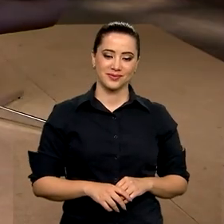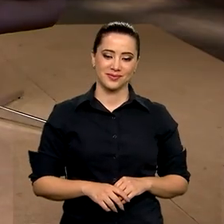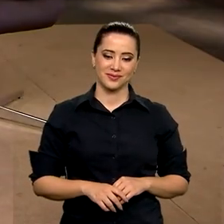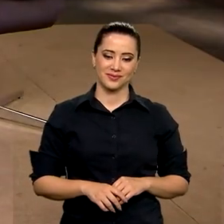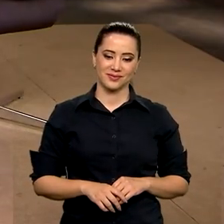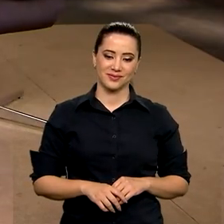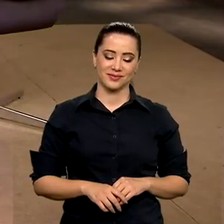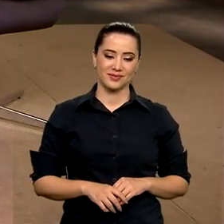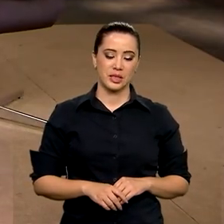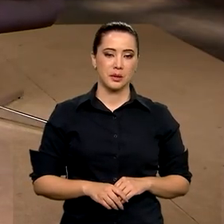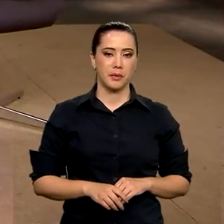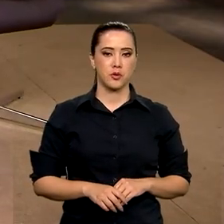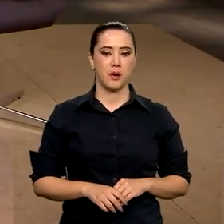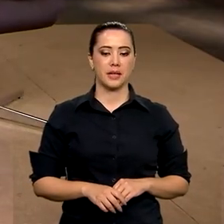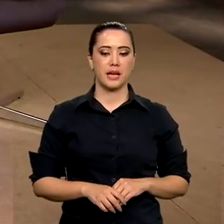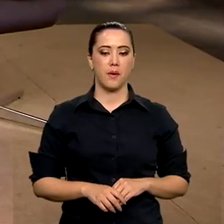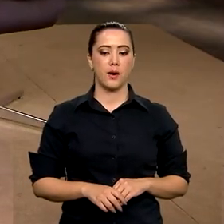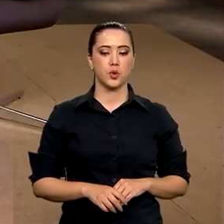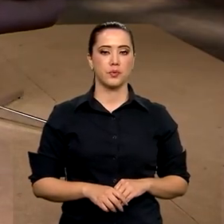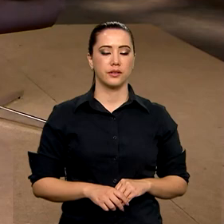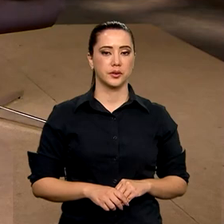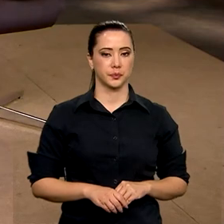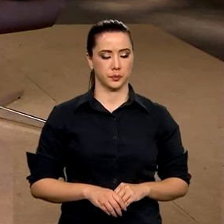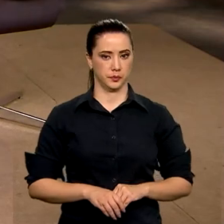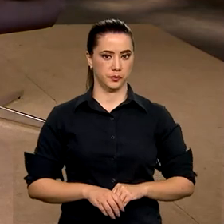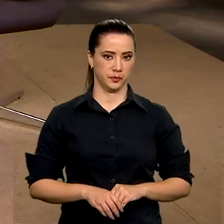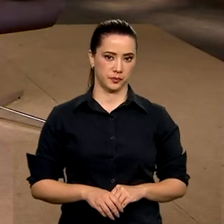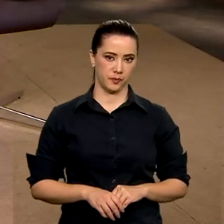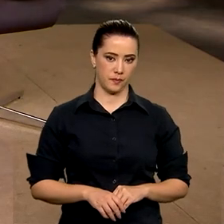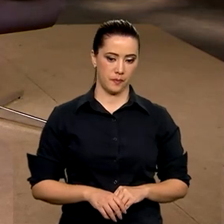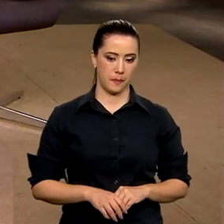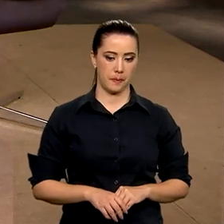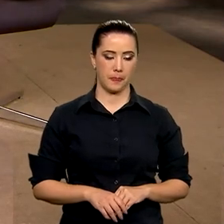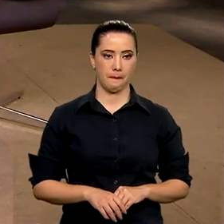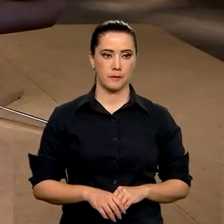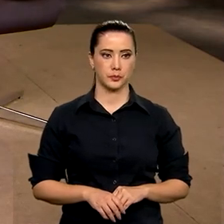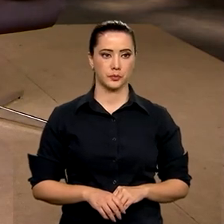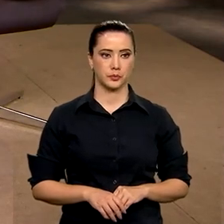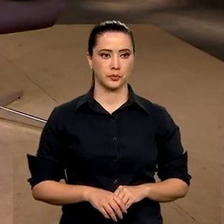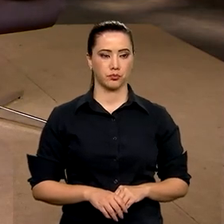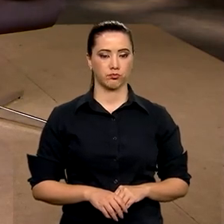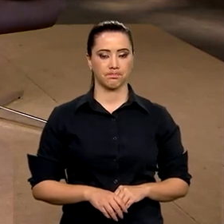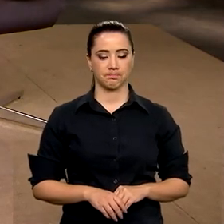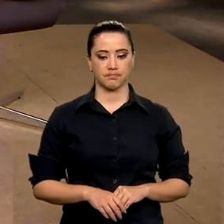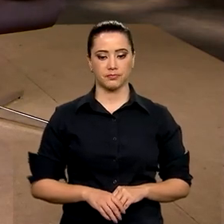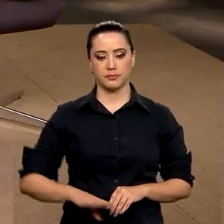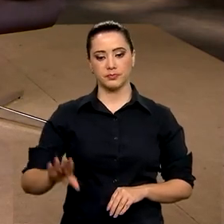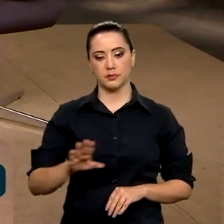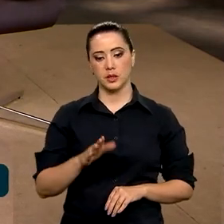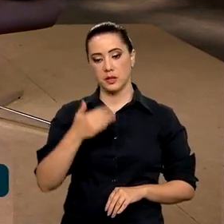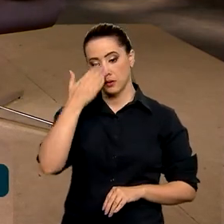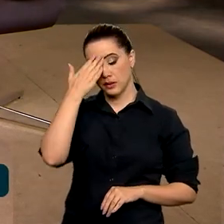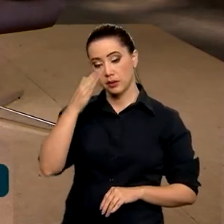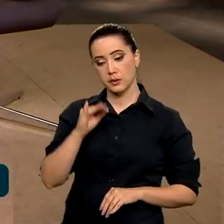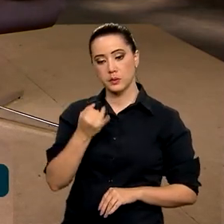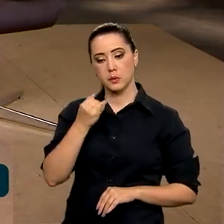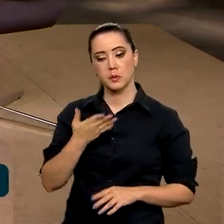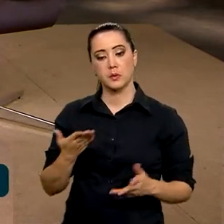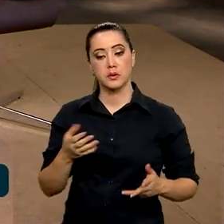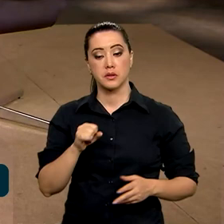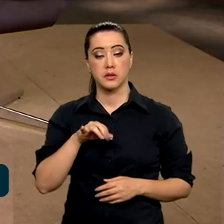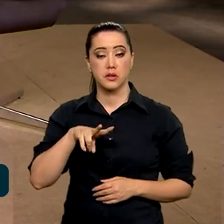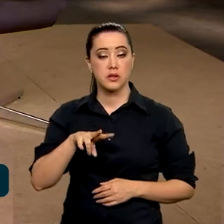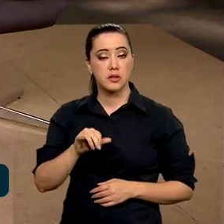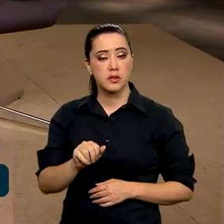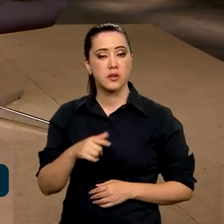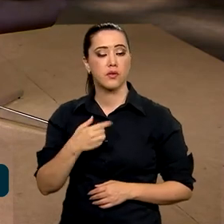Silvia Masruá, muito obrigado pela sua presença aqui no Brasil em Dia. Olá, Roberto. Eu que agradeço a oportunidade. Silvia, em